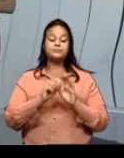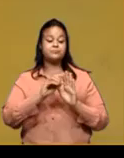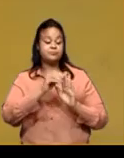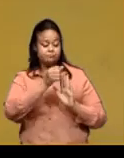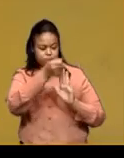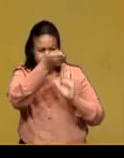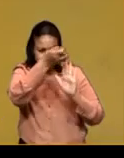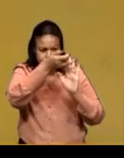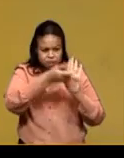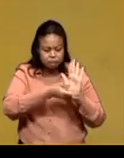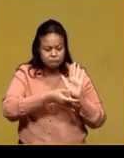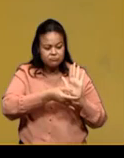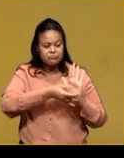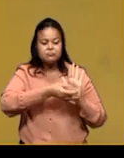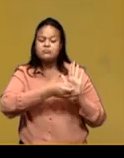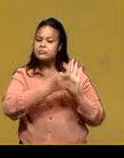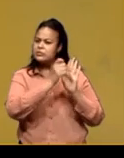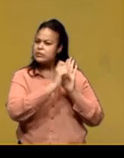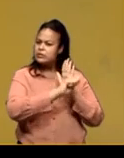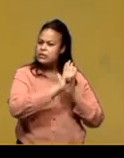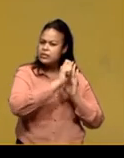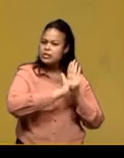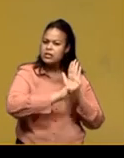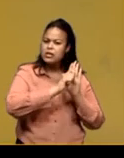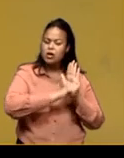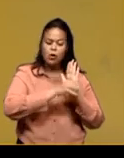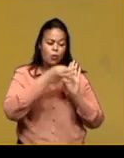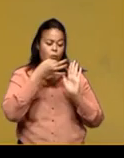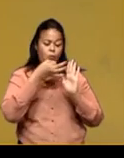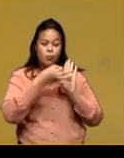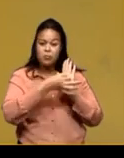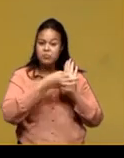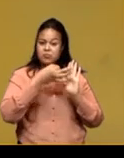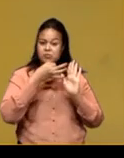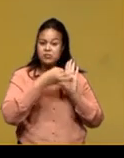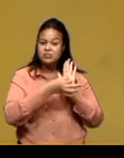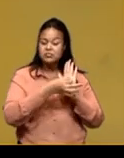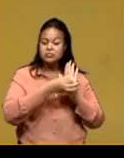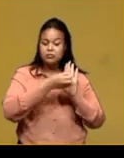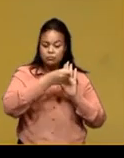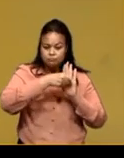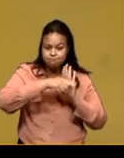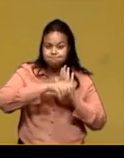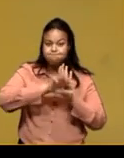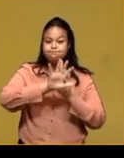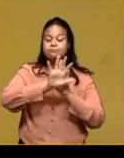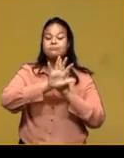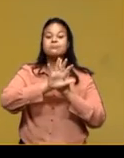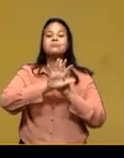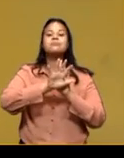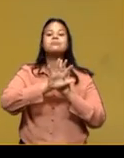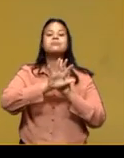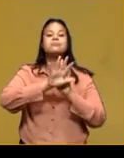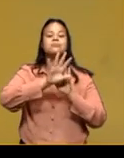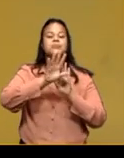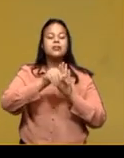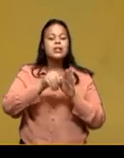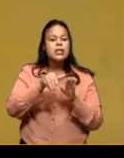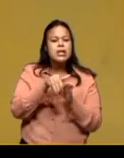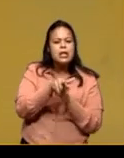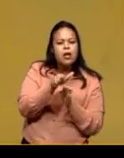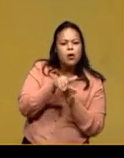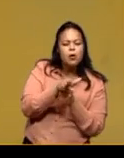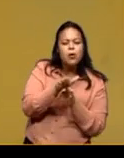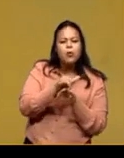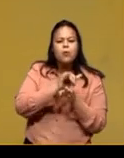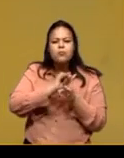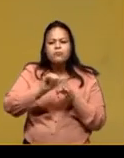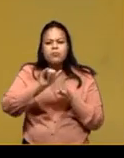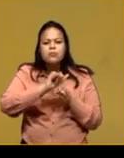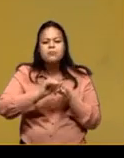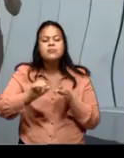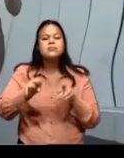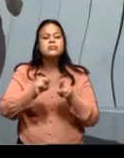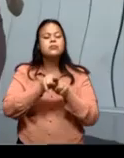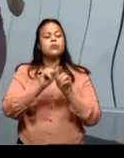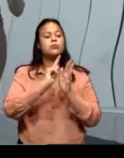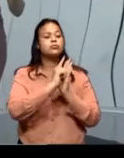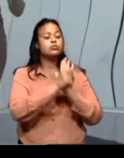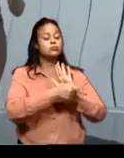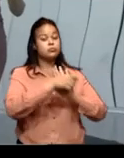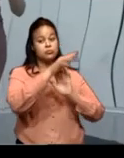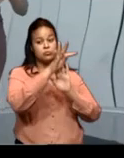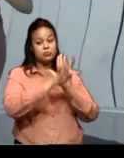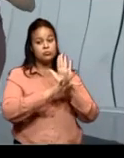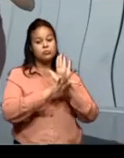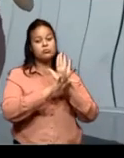descritivo, dissertativo, argumentativo, expositivo e injuntivo. Então, os gêneros